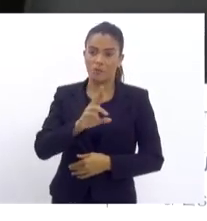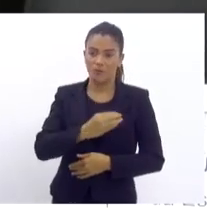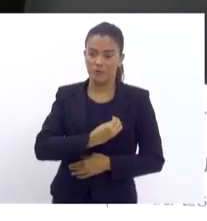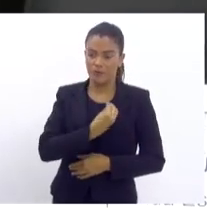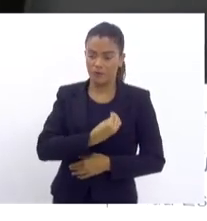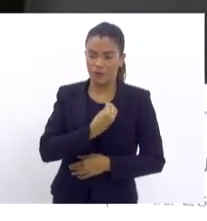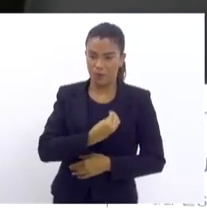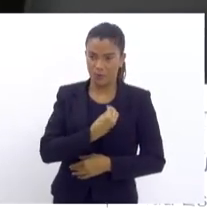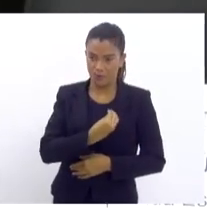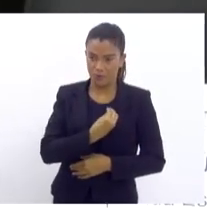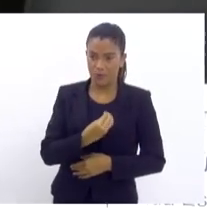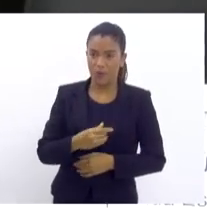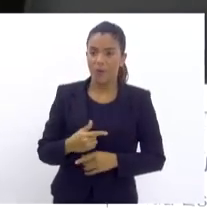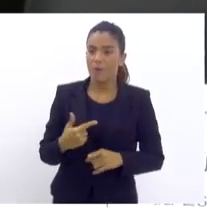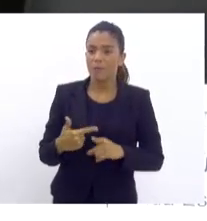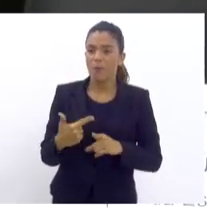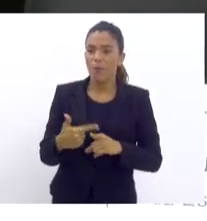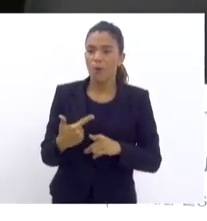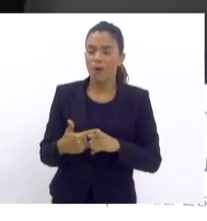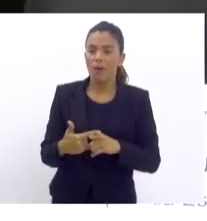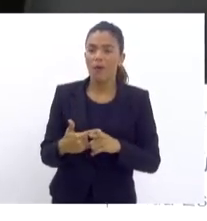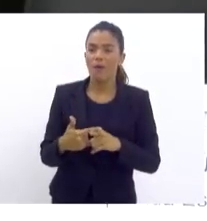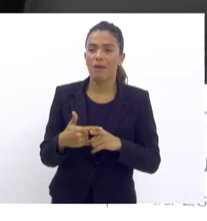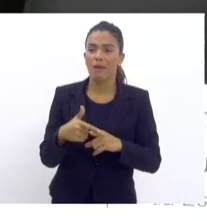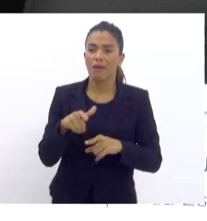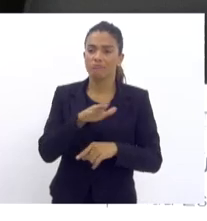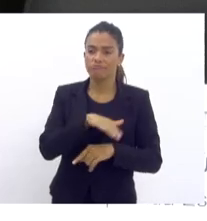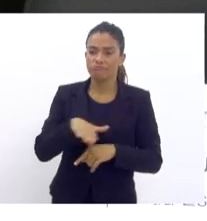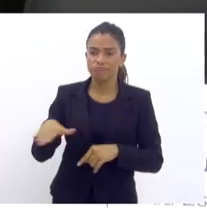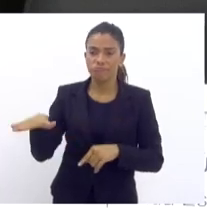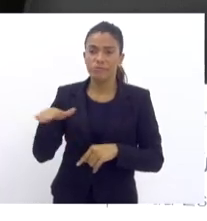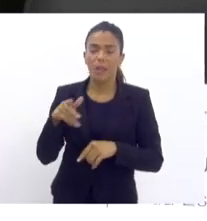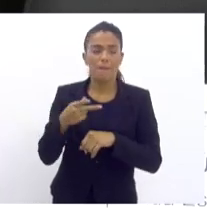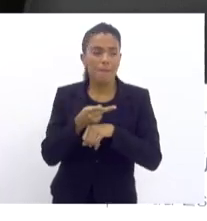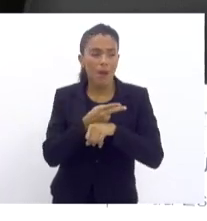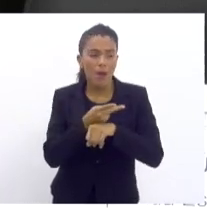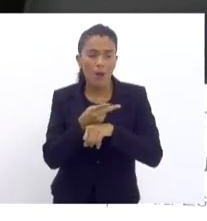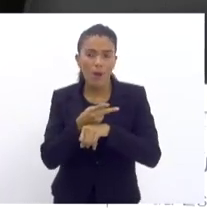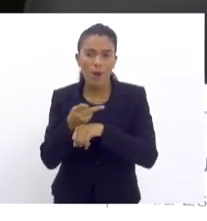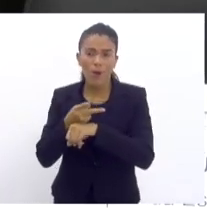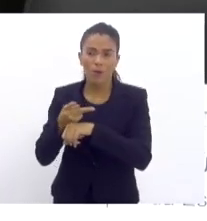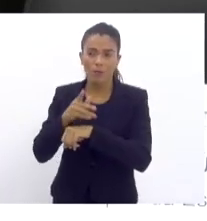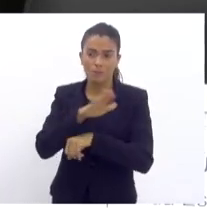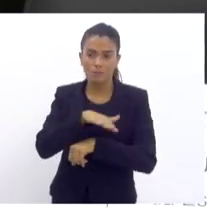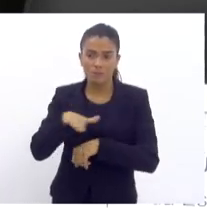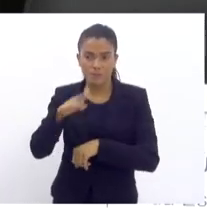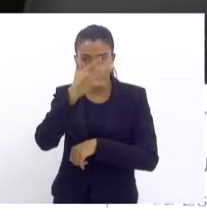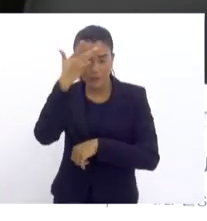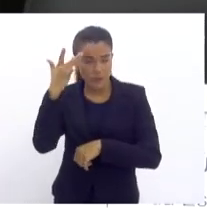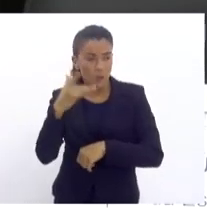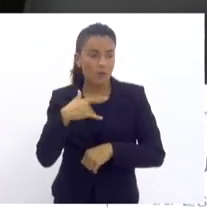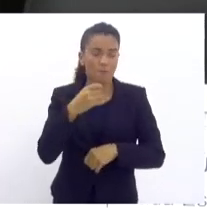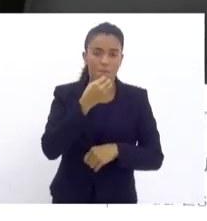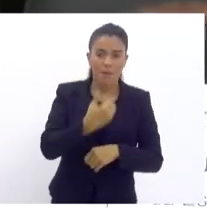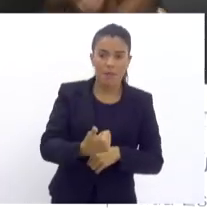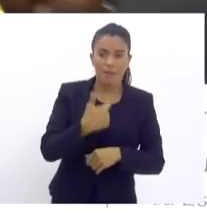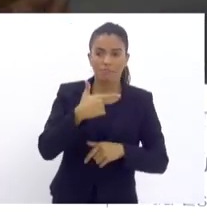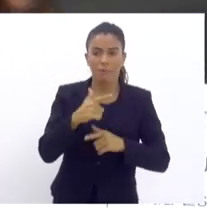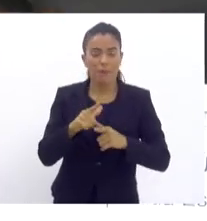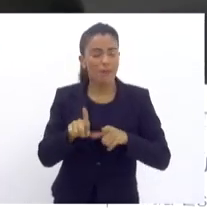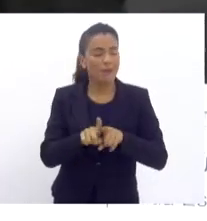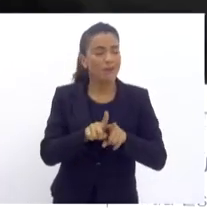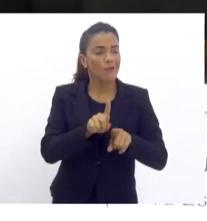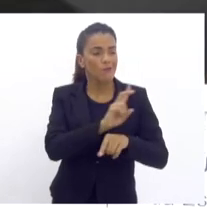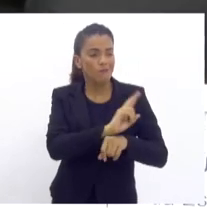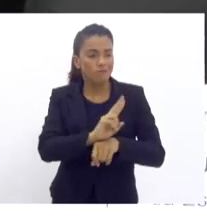Porque esses moleques aí estão saindo na rua, estão caçando as nossas famílias, estão caçando o cidadão de bem, estão caçando os agentes de segurança pública que quando eles